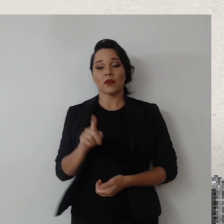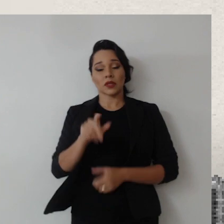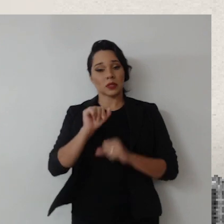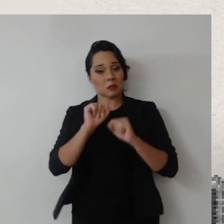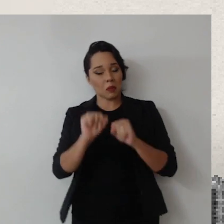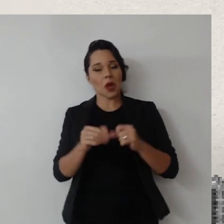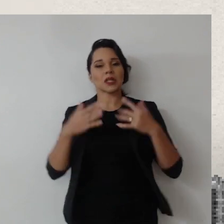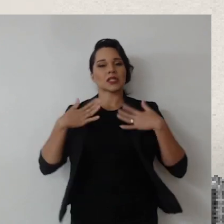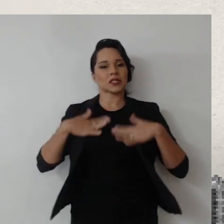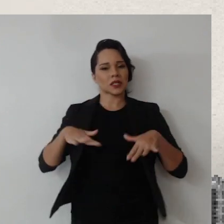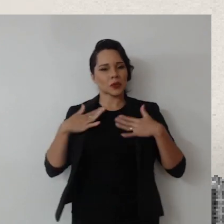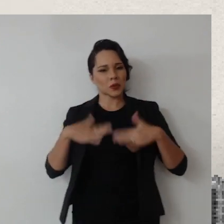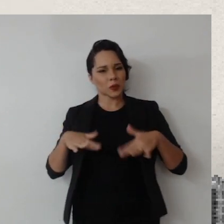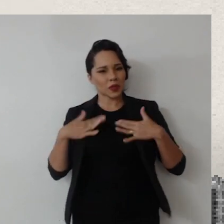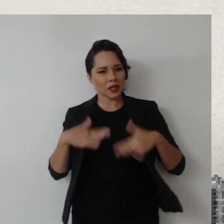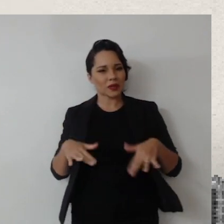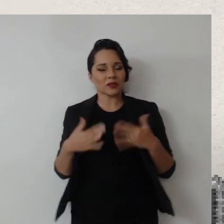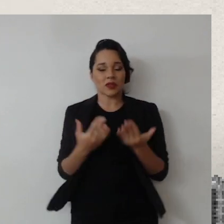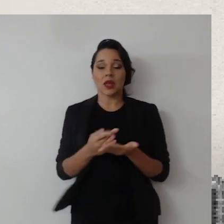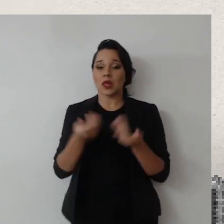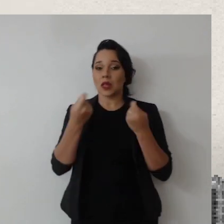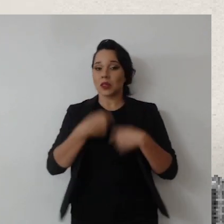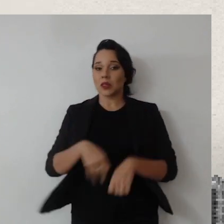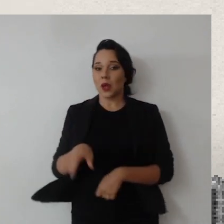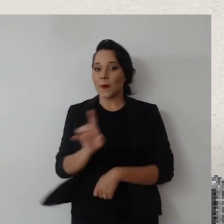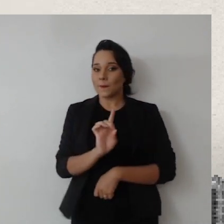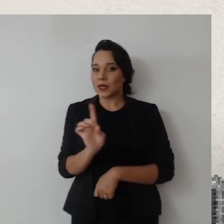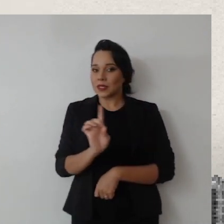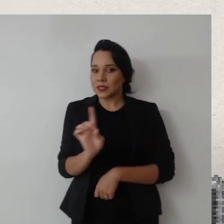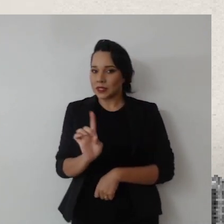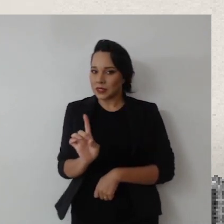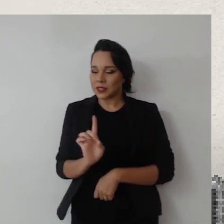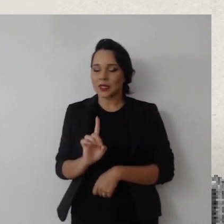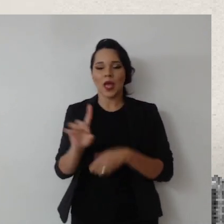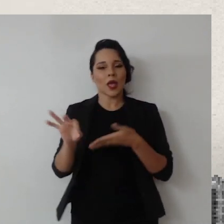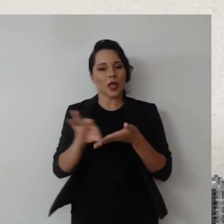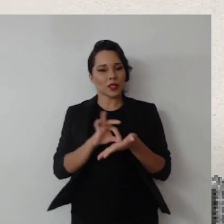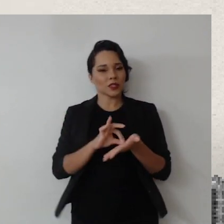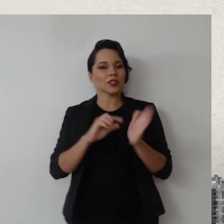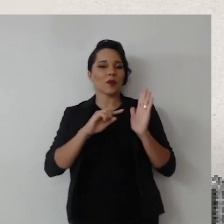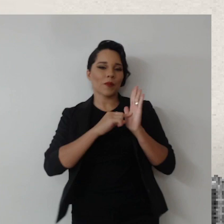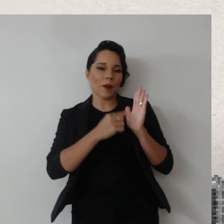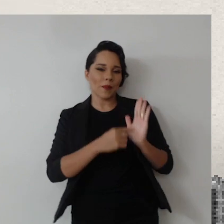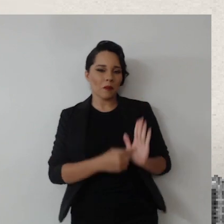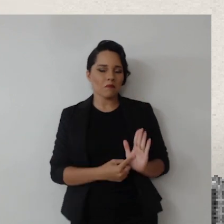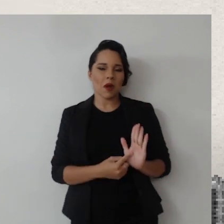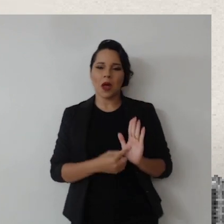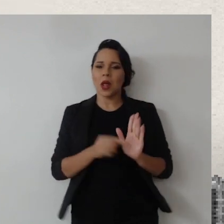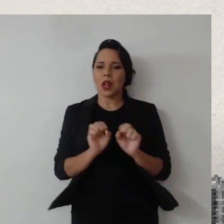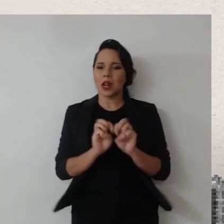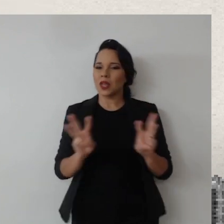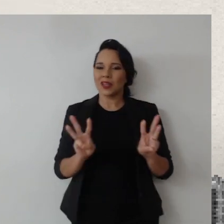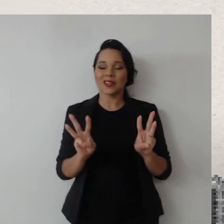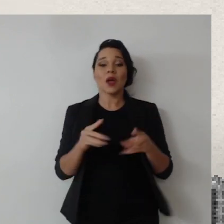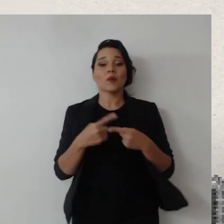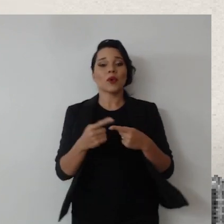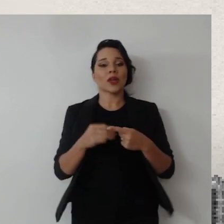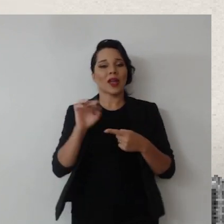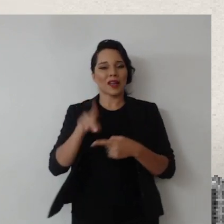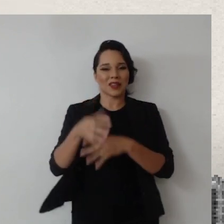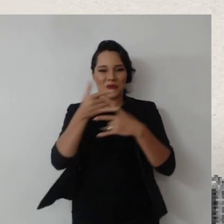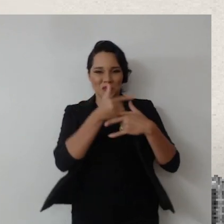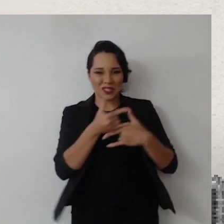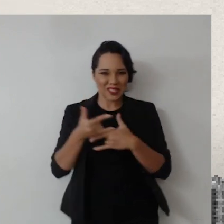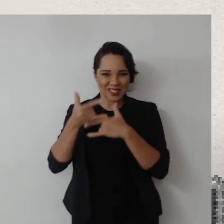Vocês podem ficar tranquilos, que não vai ser necessário fazer o registro de frequência por meio de nenhum link, porque o próprio